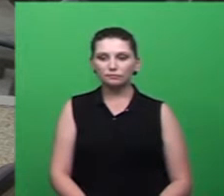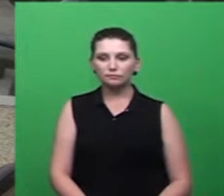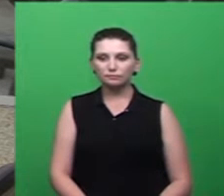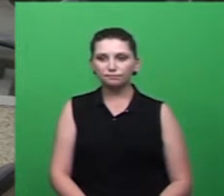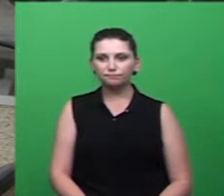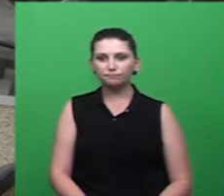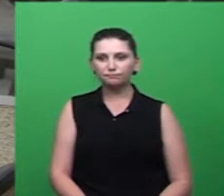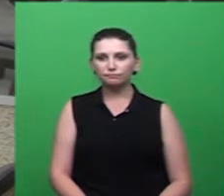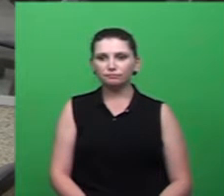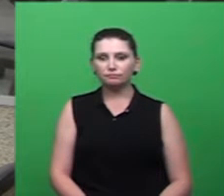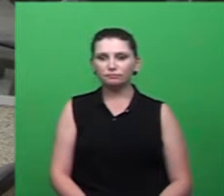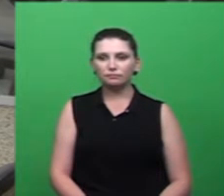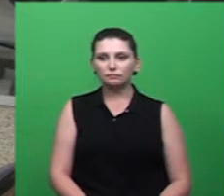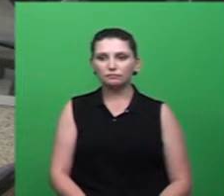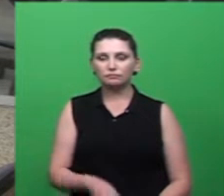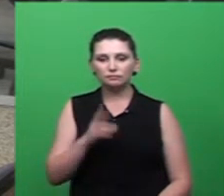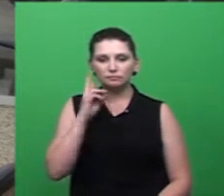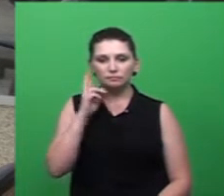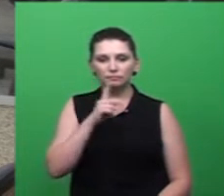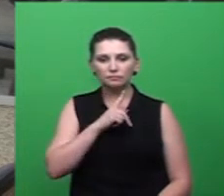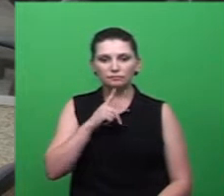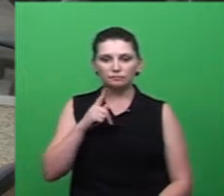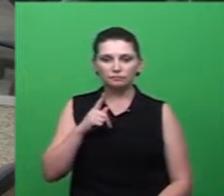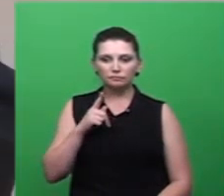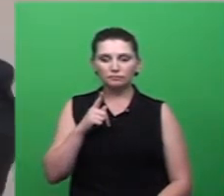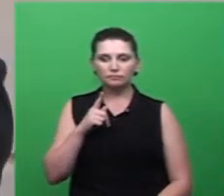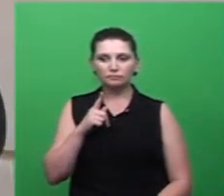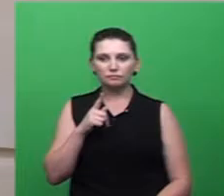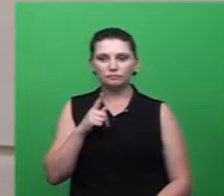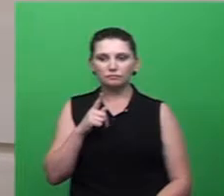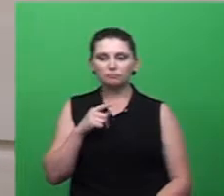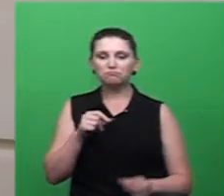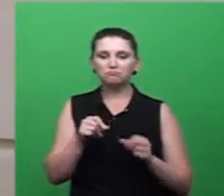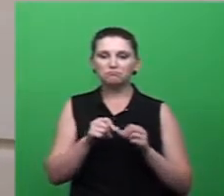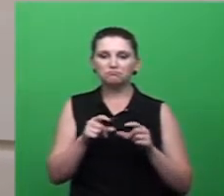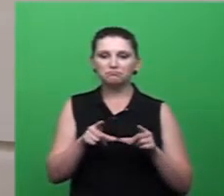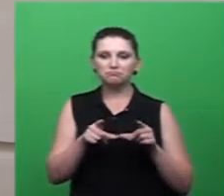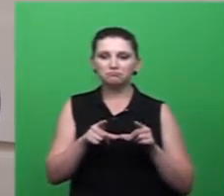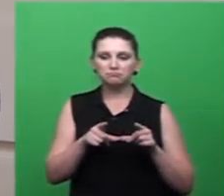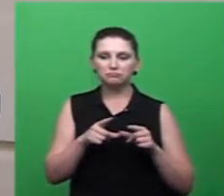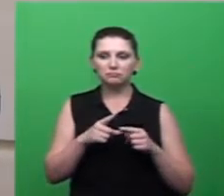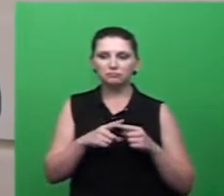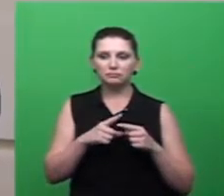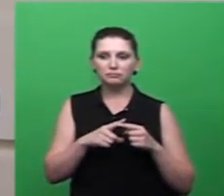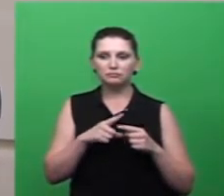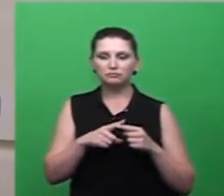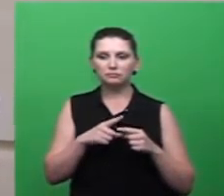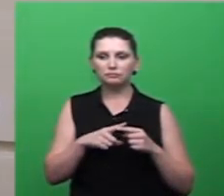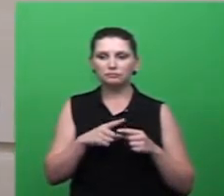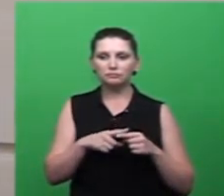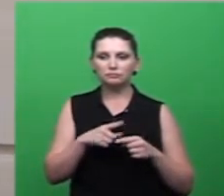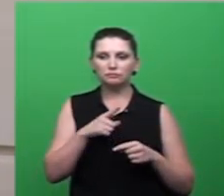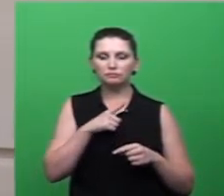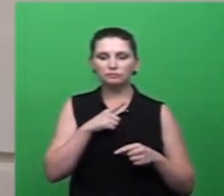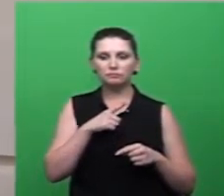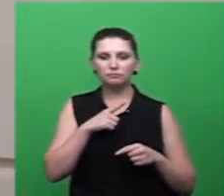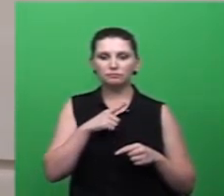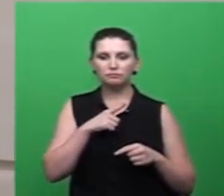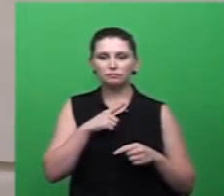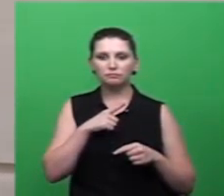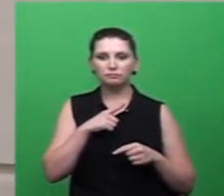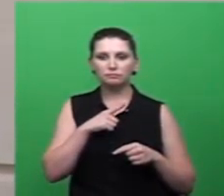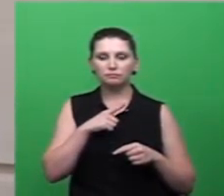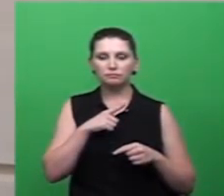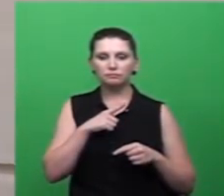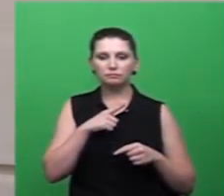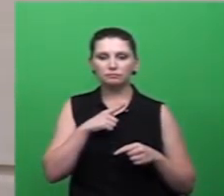Senhor presidente, nós fizemos esse requerimento em virtude que no Parque das Nações não tem nenhuma